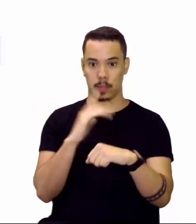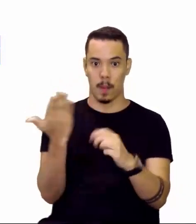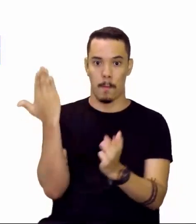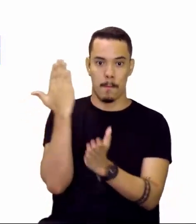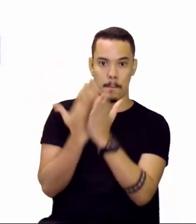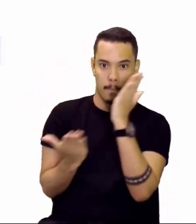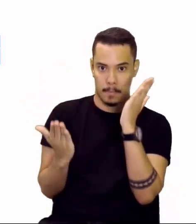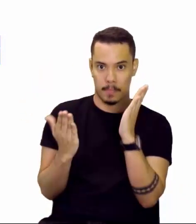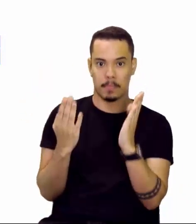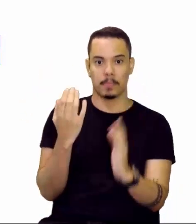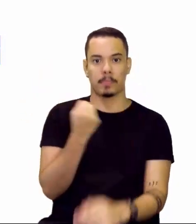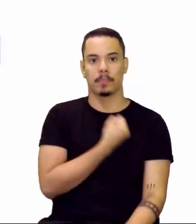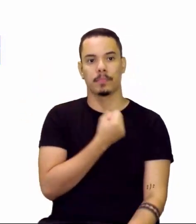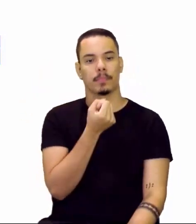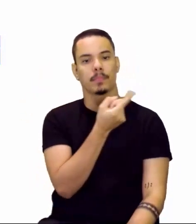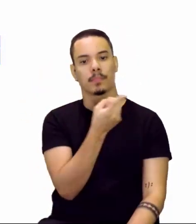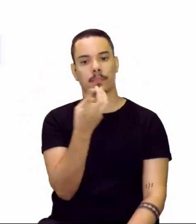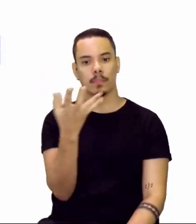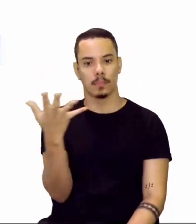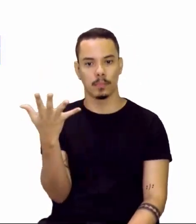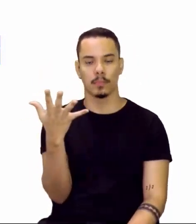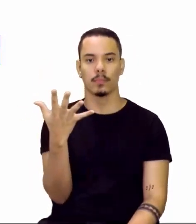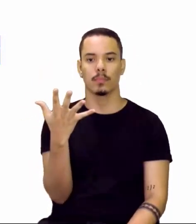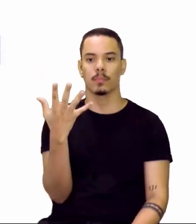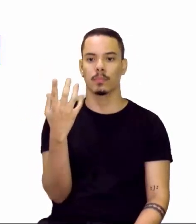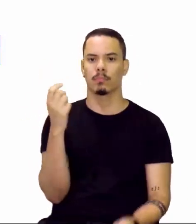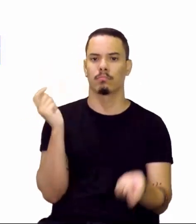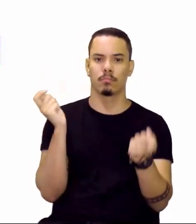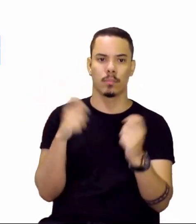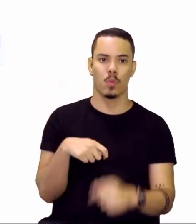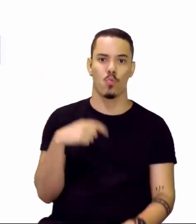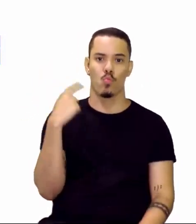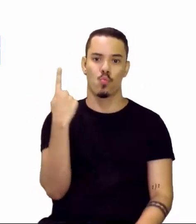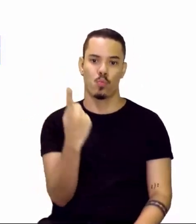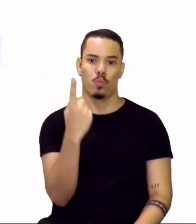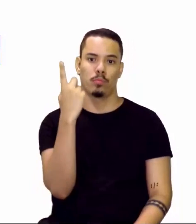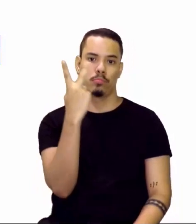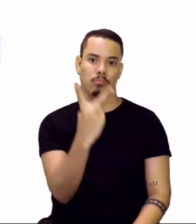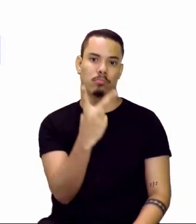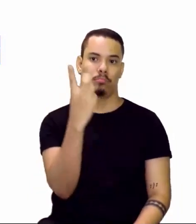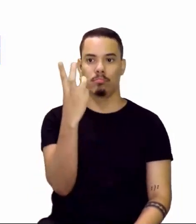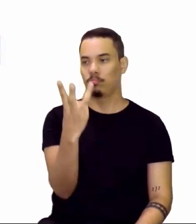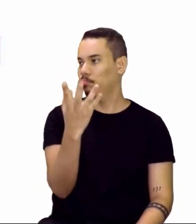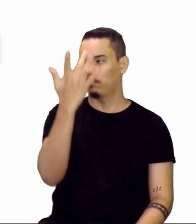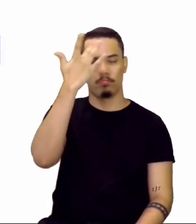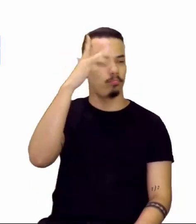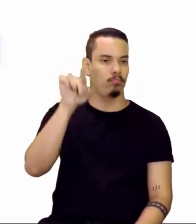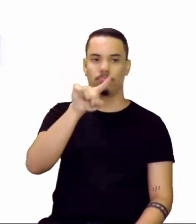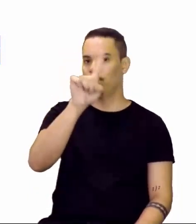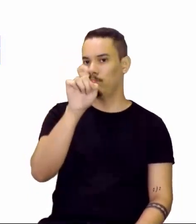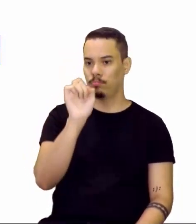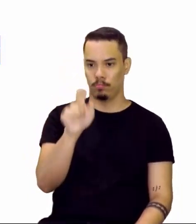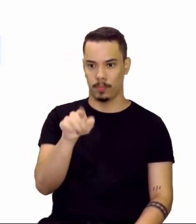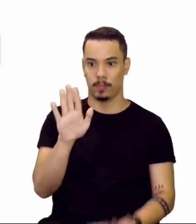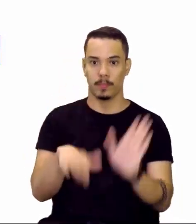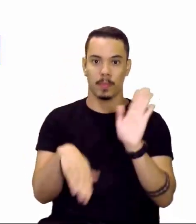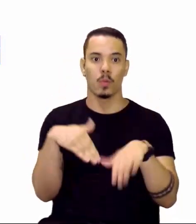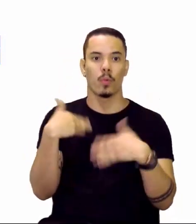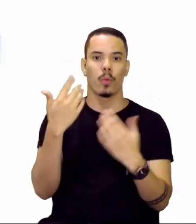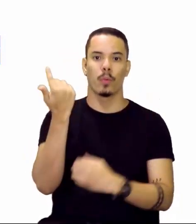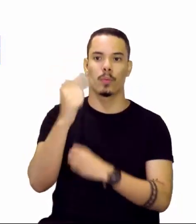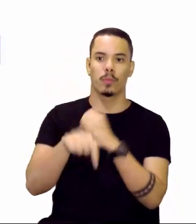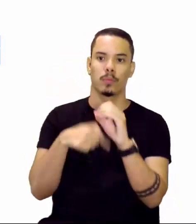perda de elétrons. Pode ser 1, 2, 3, vai depender do átomo que está